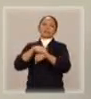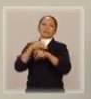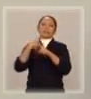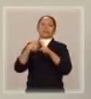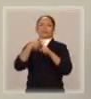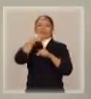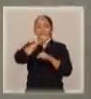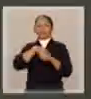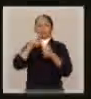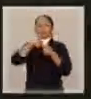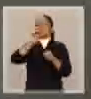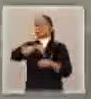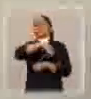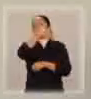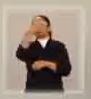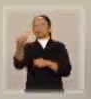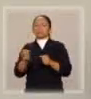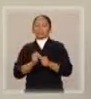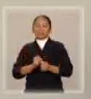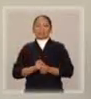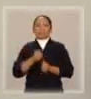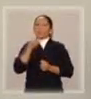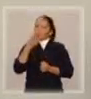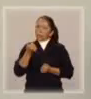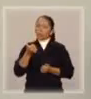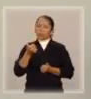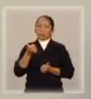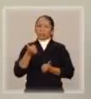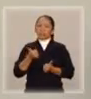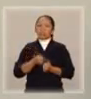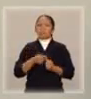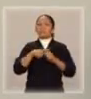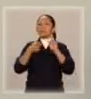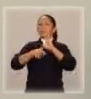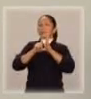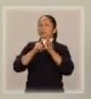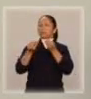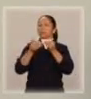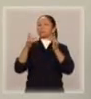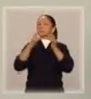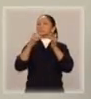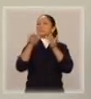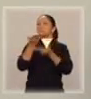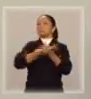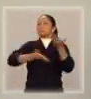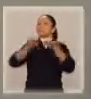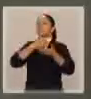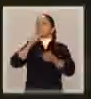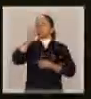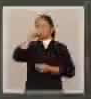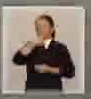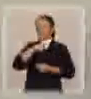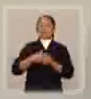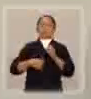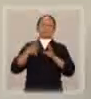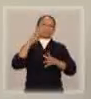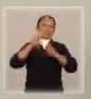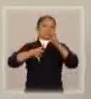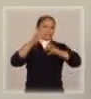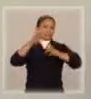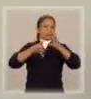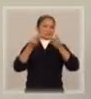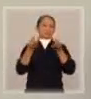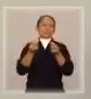trabalha o dia inteiro. Mas até vocês chegarem a esse acordo, houve muitos conflitos, né? Sim, até hoje.